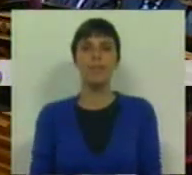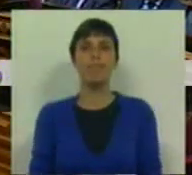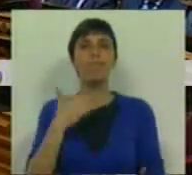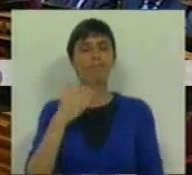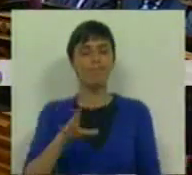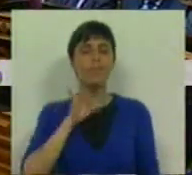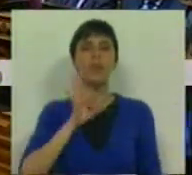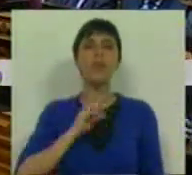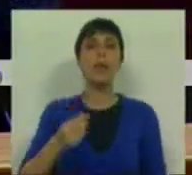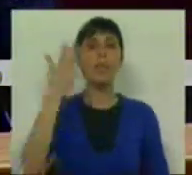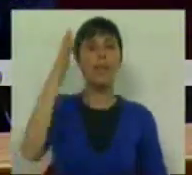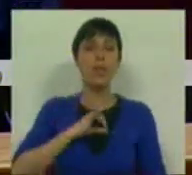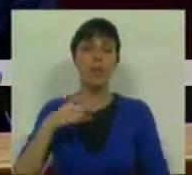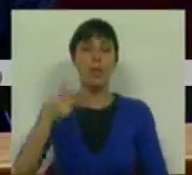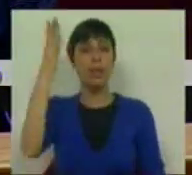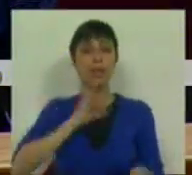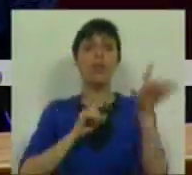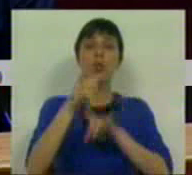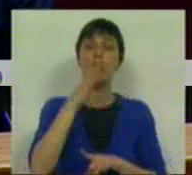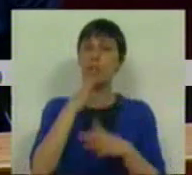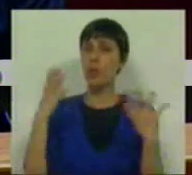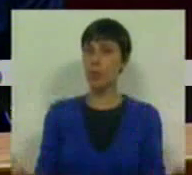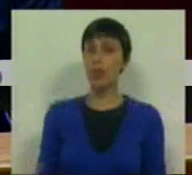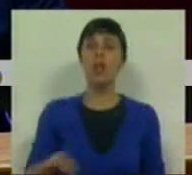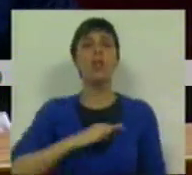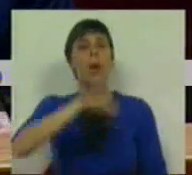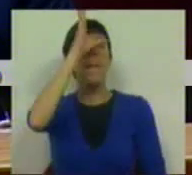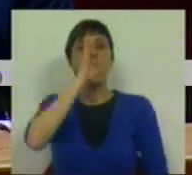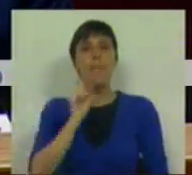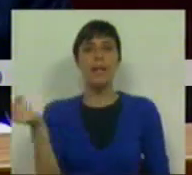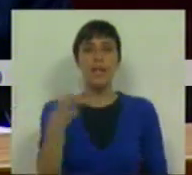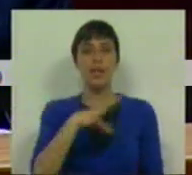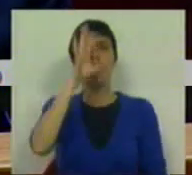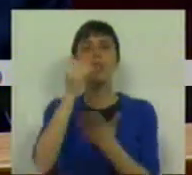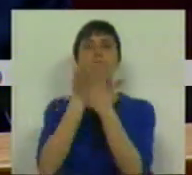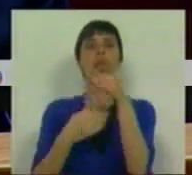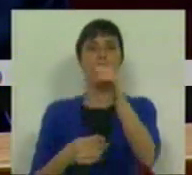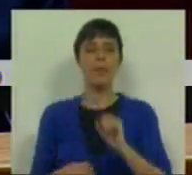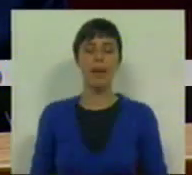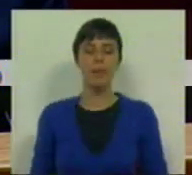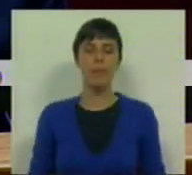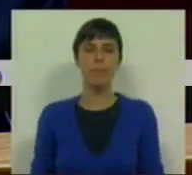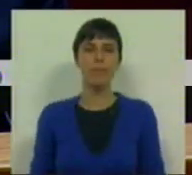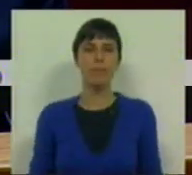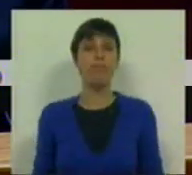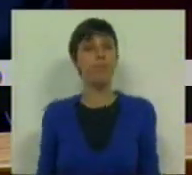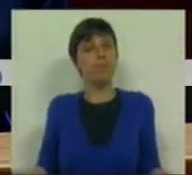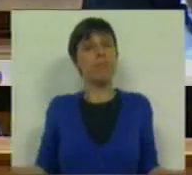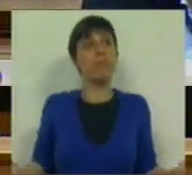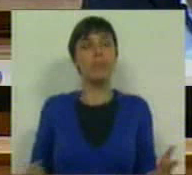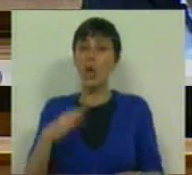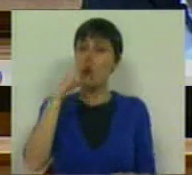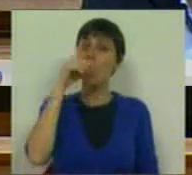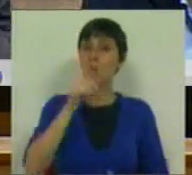Muito obrigada, Sra. Presidente, Sras. e Srs. Deputados, Srs. Ministros, Srs. Ministro da Economia. Não deixa de